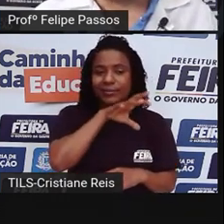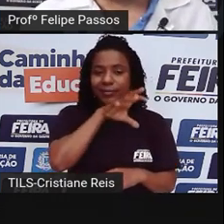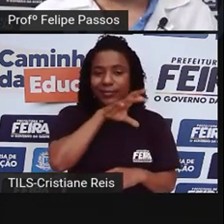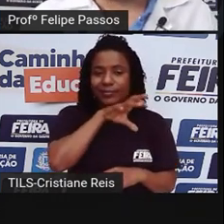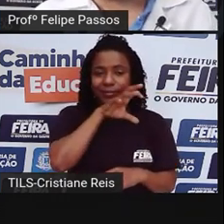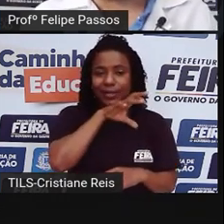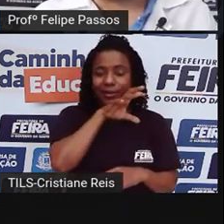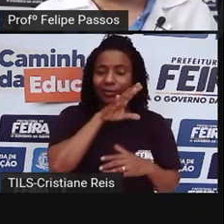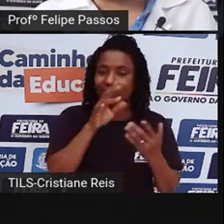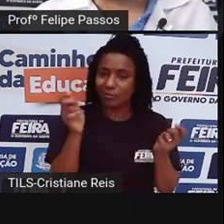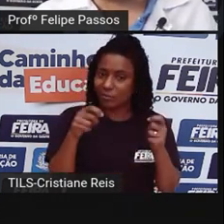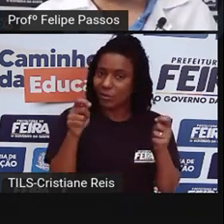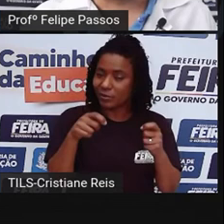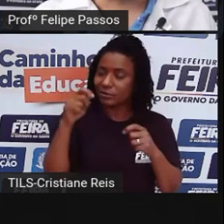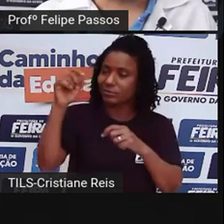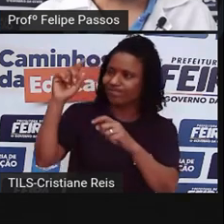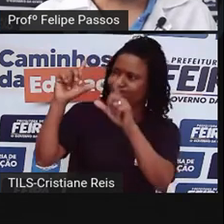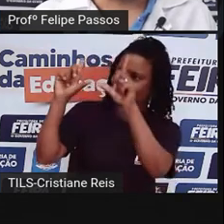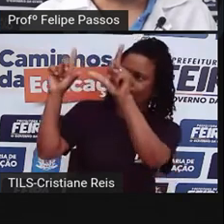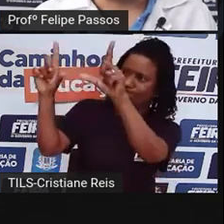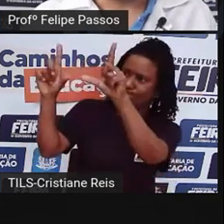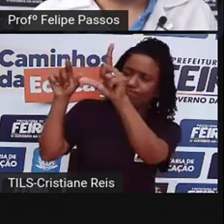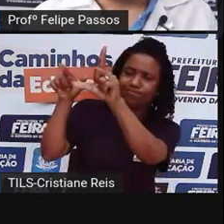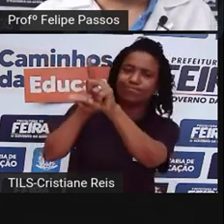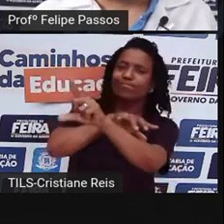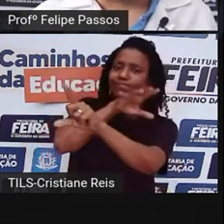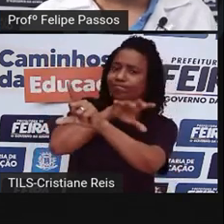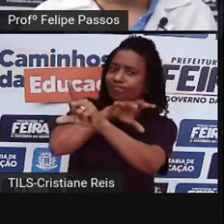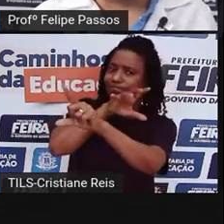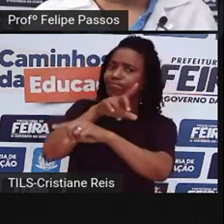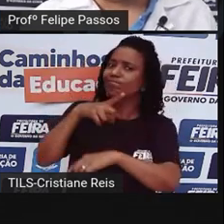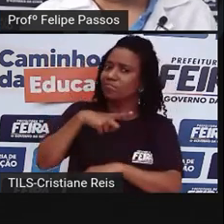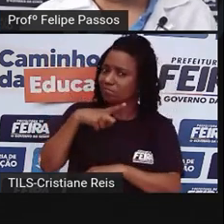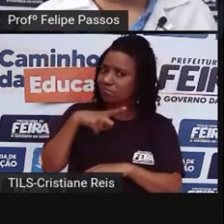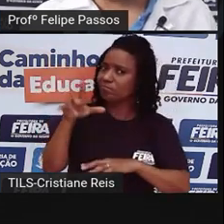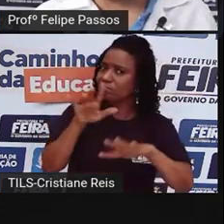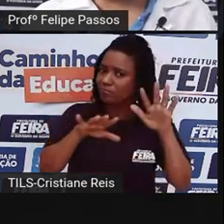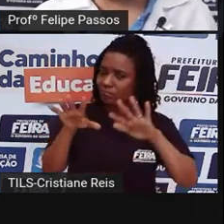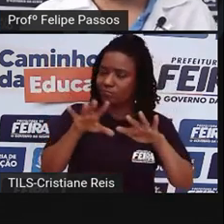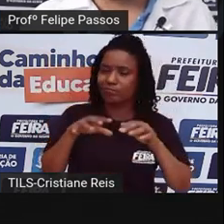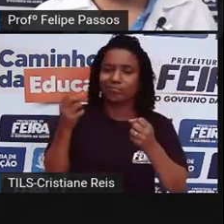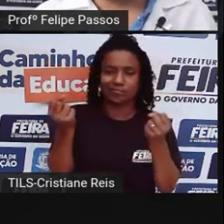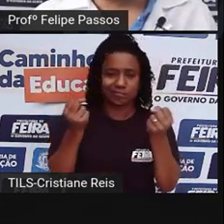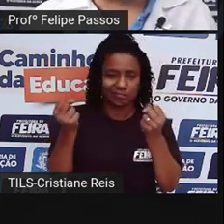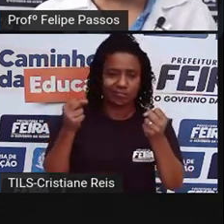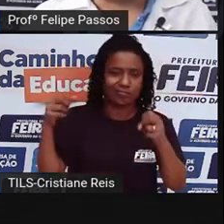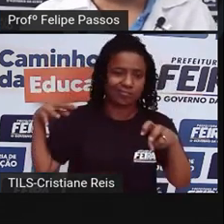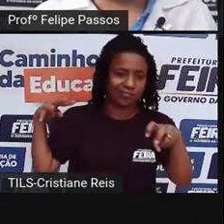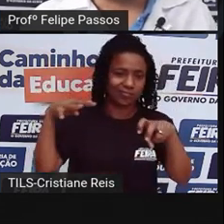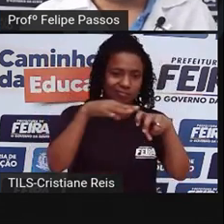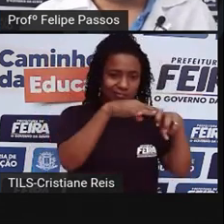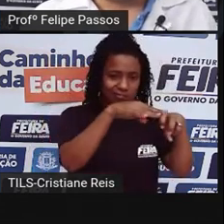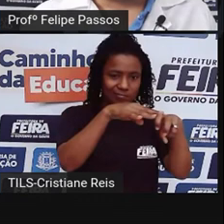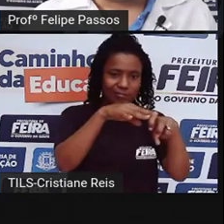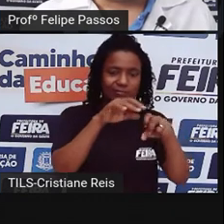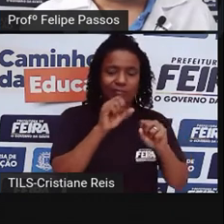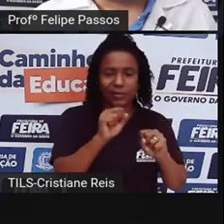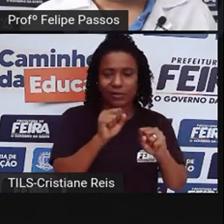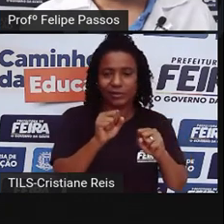possíveis animais na pista, o motorista tem que ter atenção. Ultrapassagem devida, e aqui tem os acidentes,